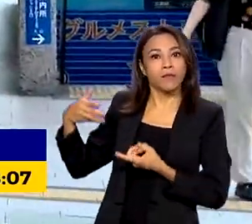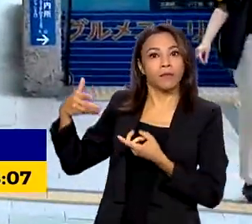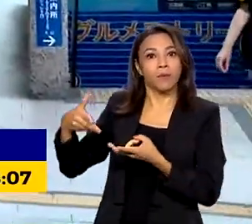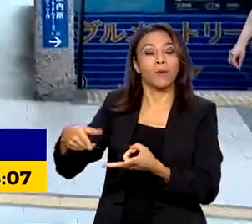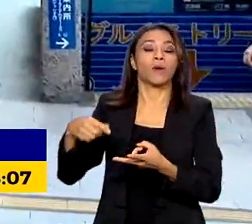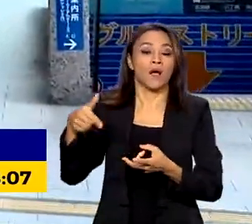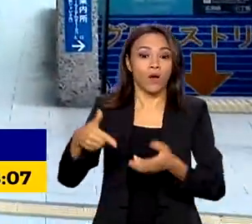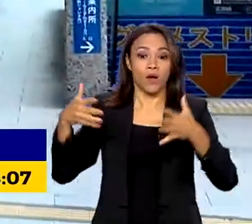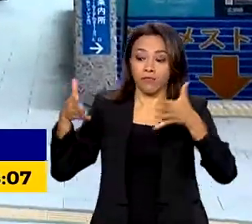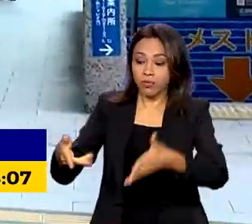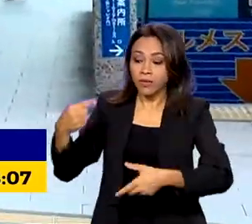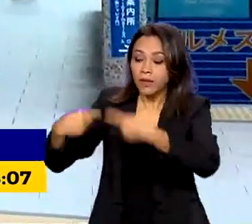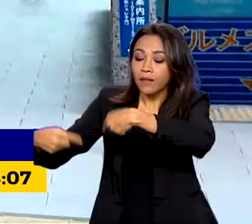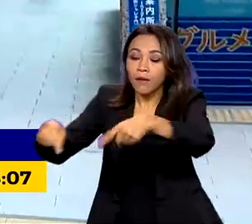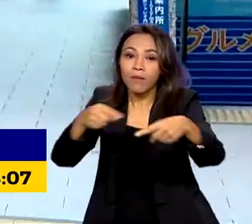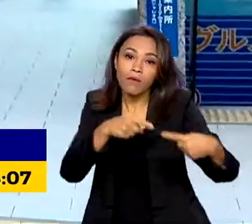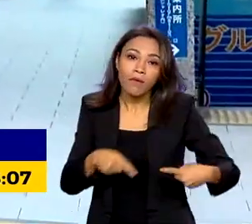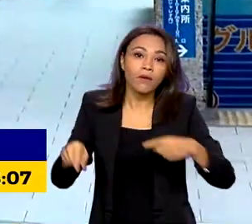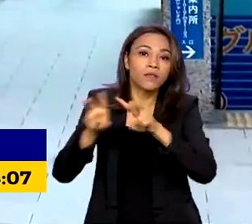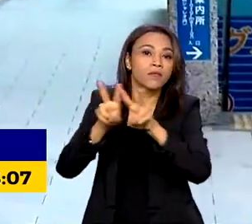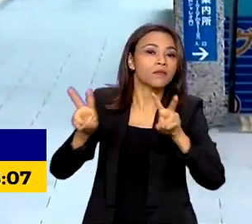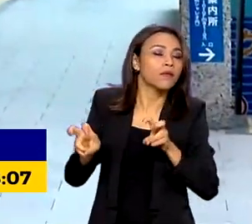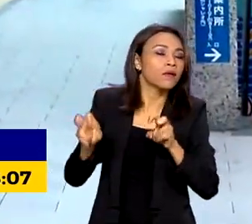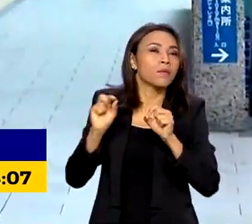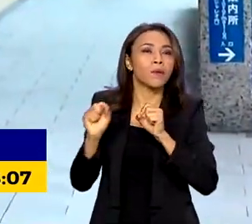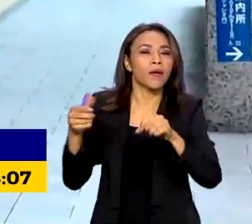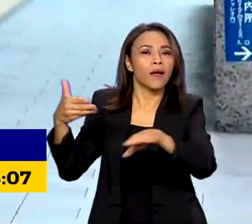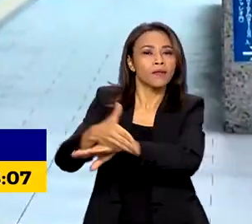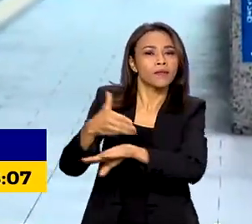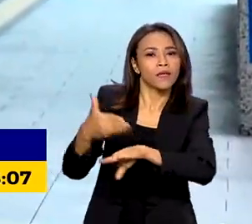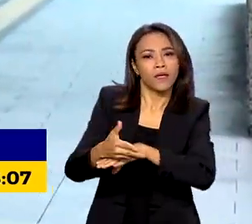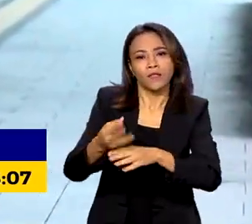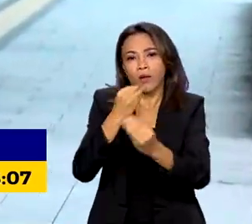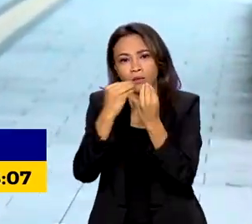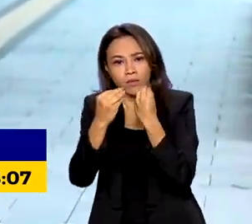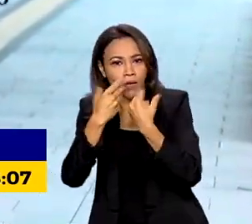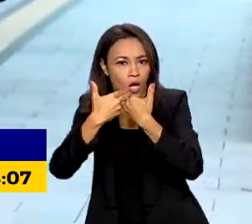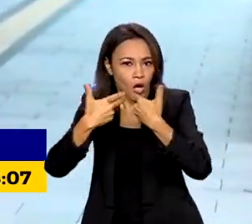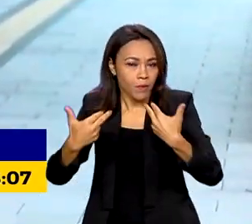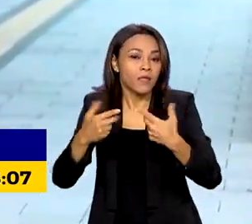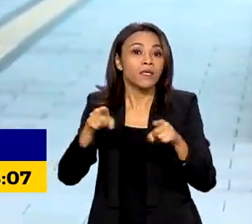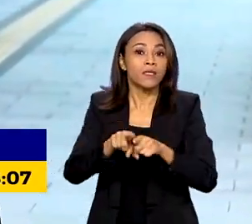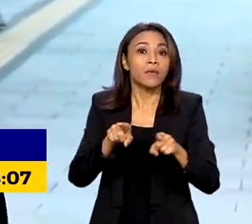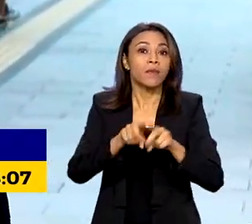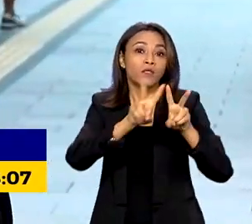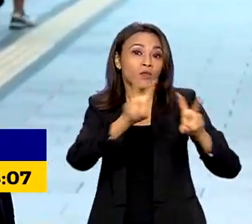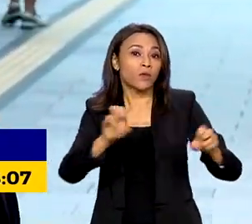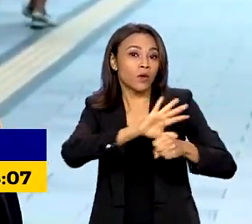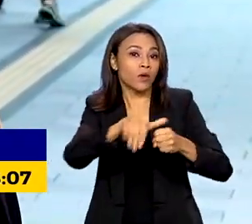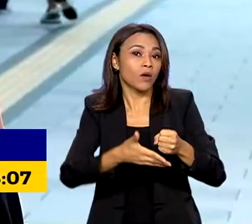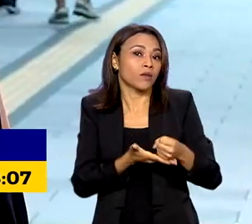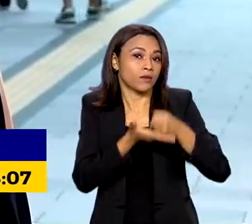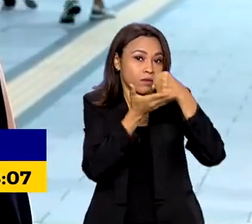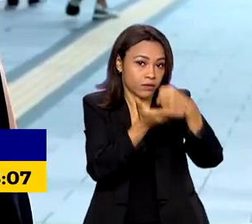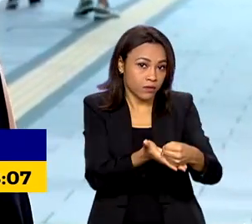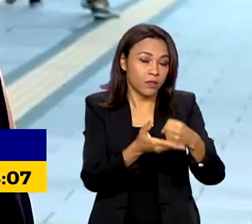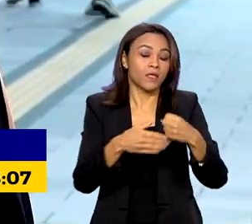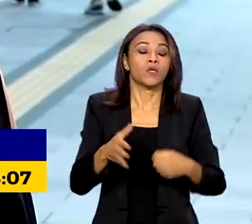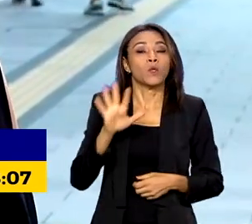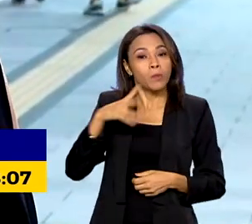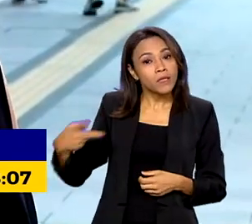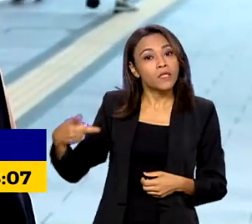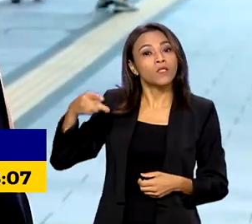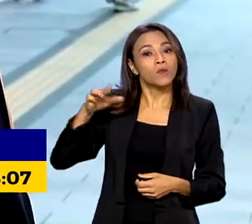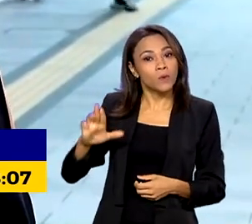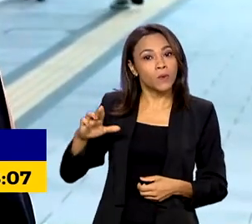sessões de debates, que vão tratar de temas como acesso a alimentos e desenvolvimento sustentável. O presidente Lula também deve